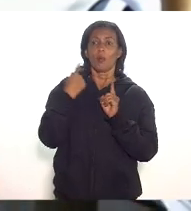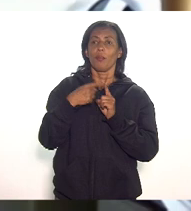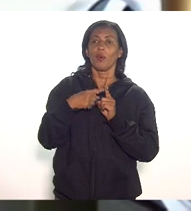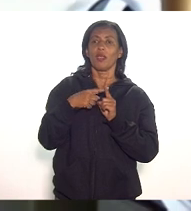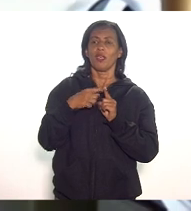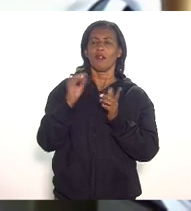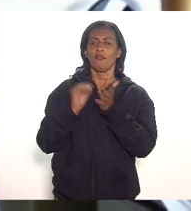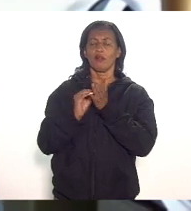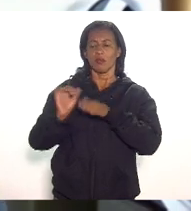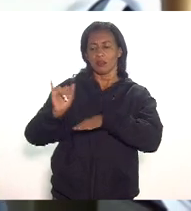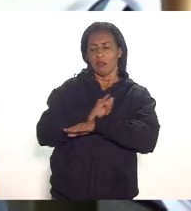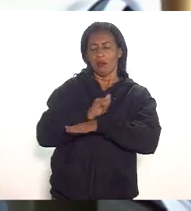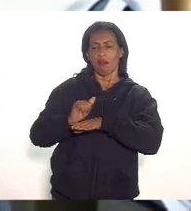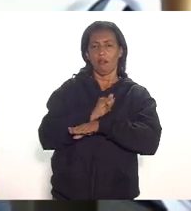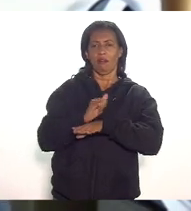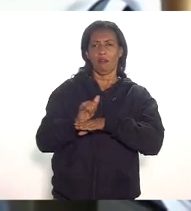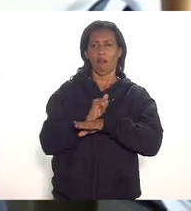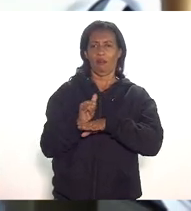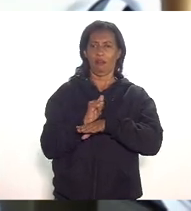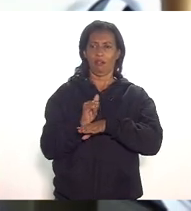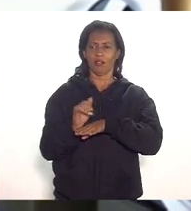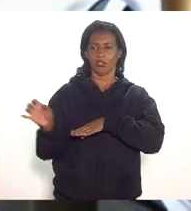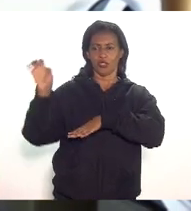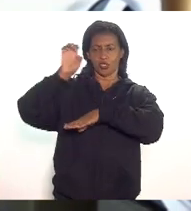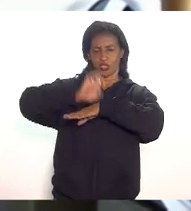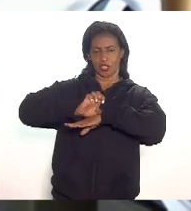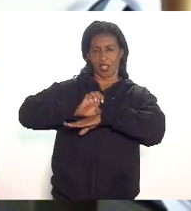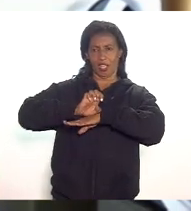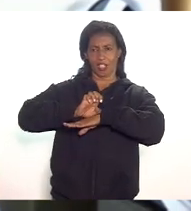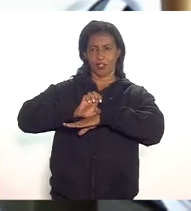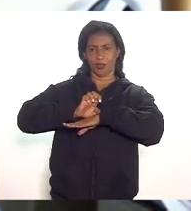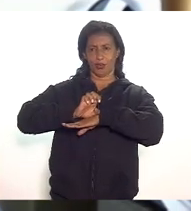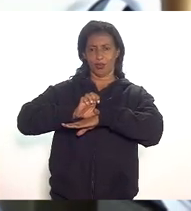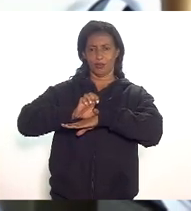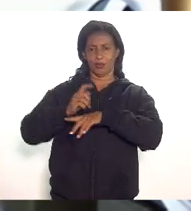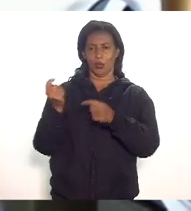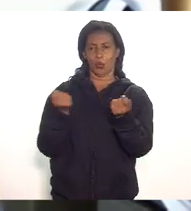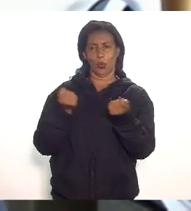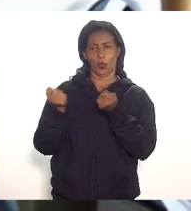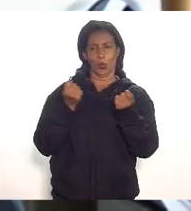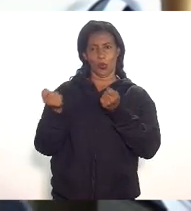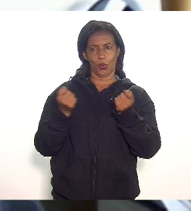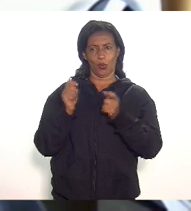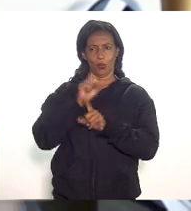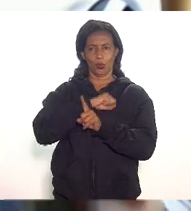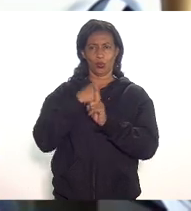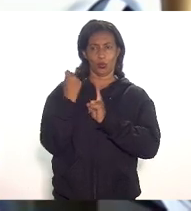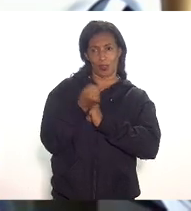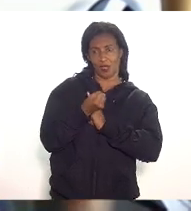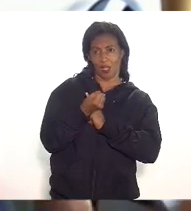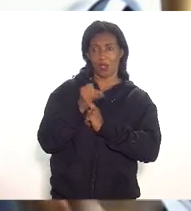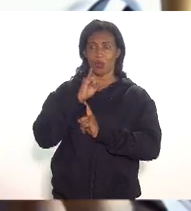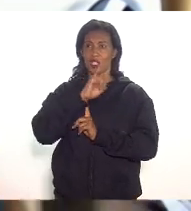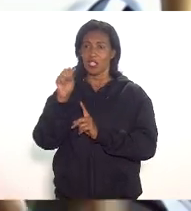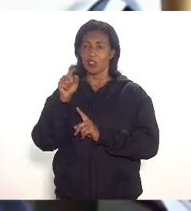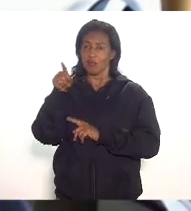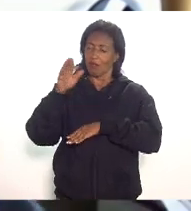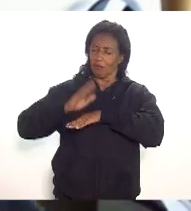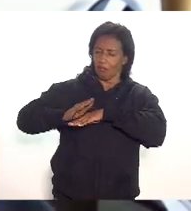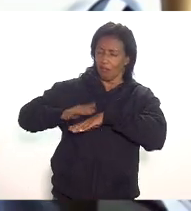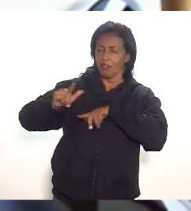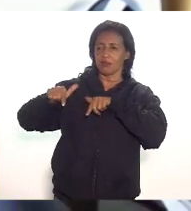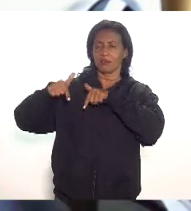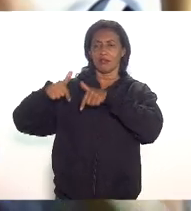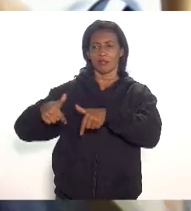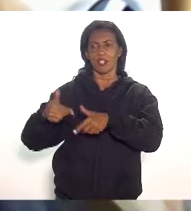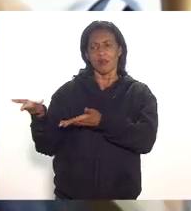planejamento de Estado estratégia de desenvolvimento econômico e social isso você só faz com